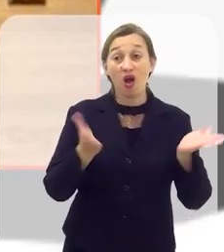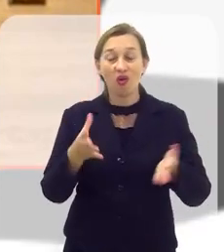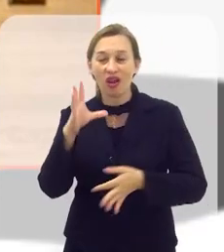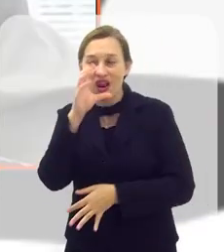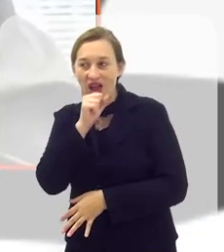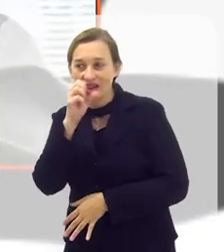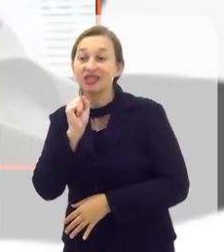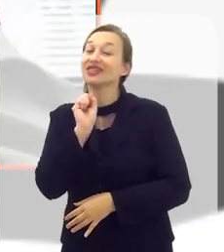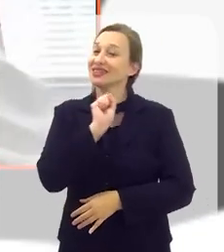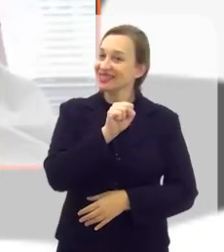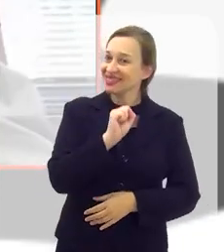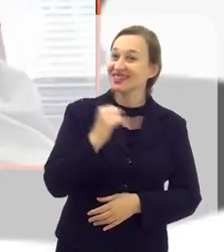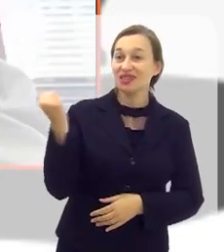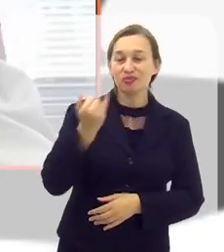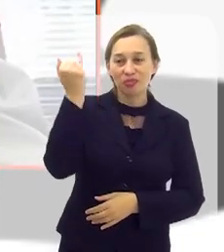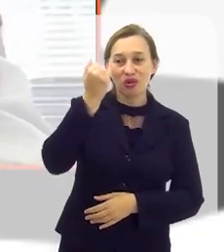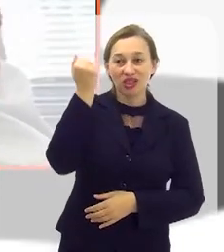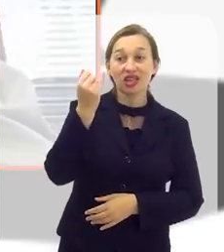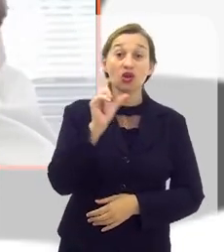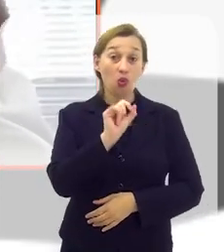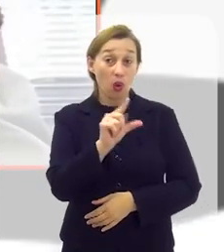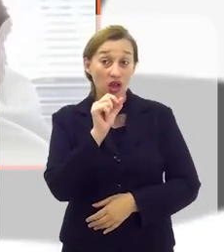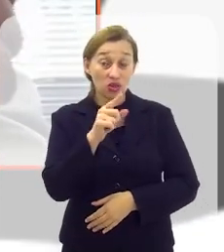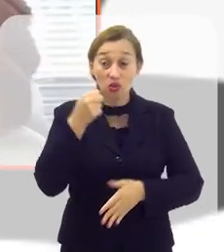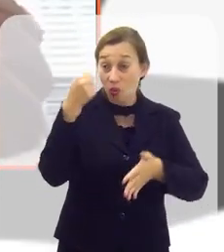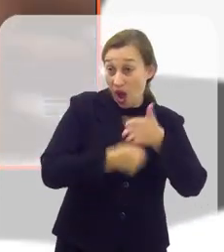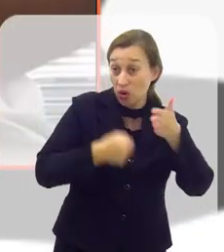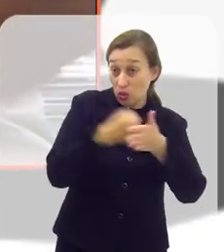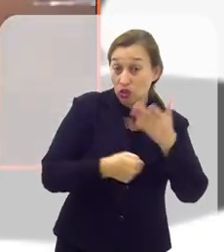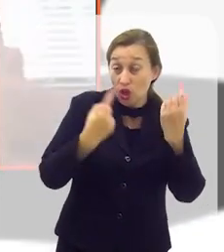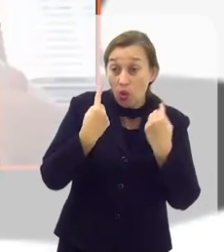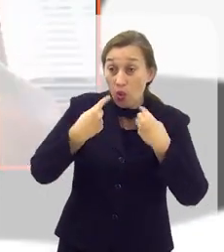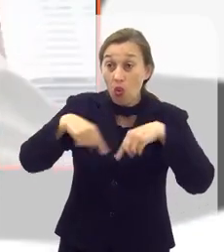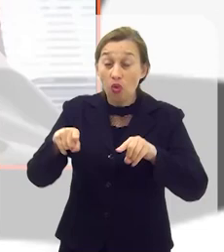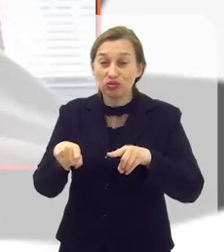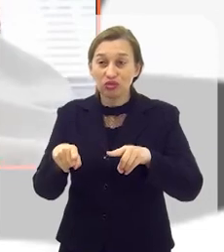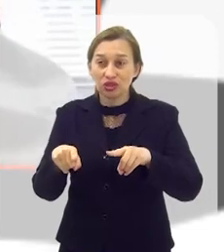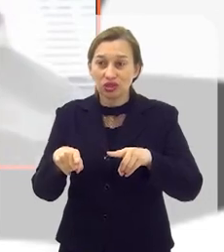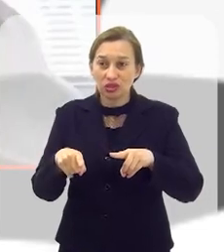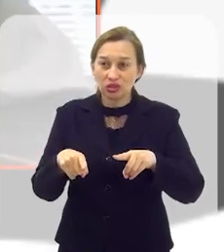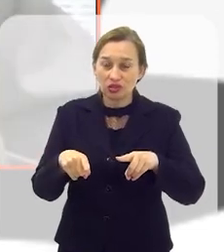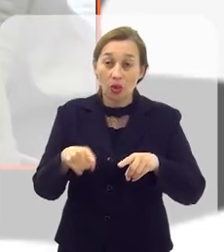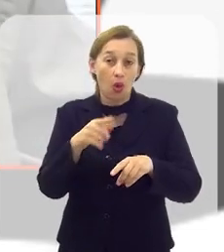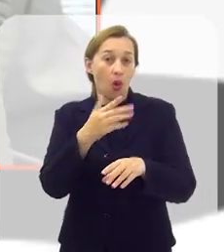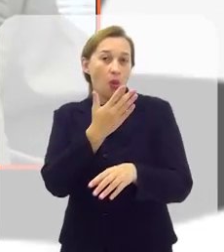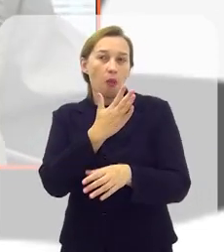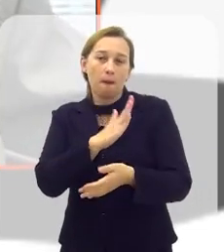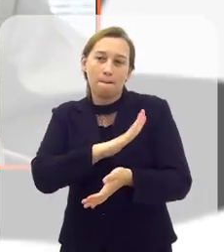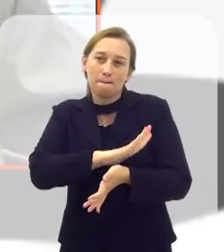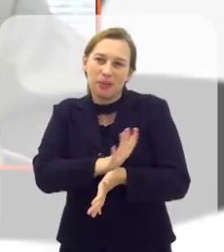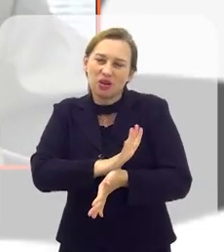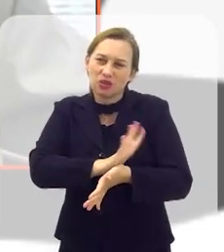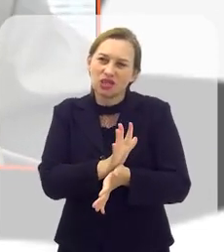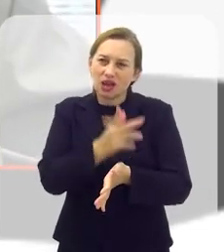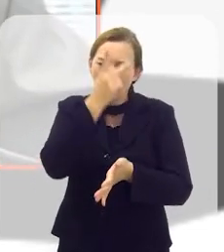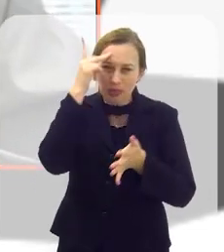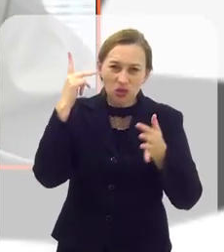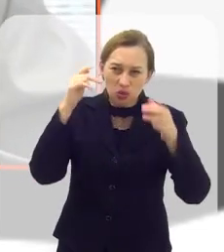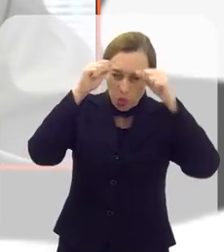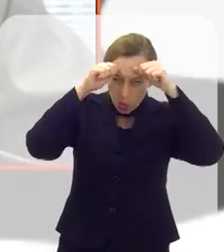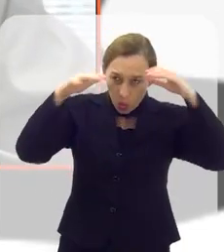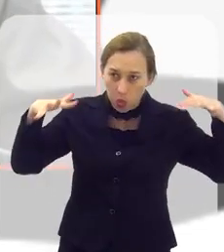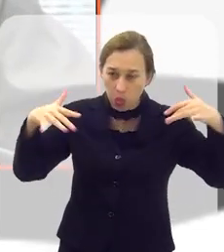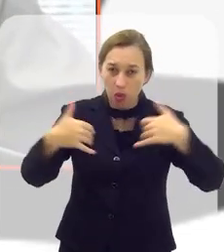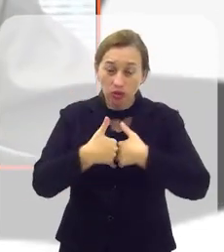isso é importante, né? O azul que simboliza a luta contra o preconceito de pessoa com